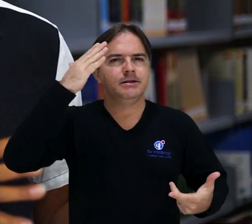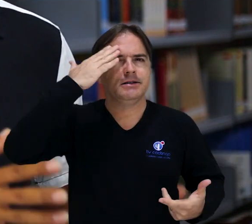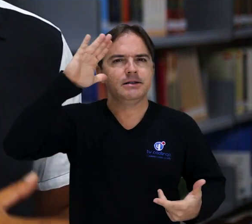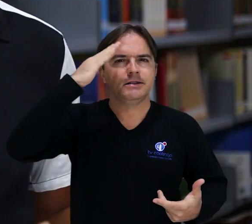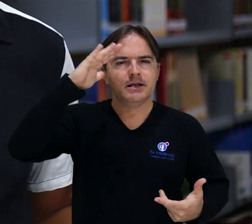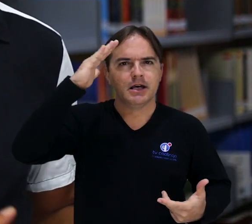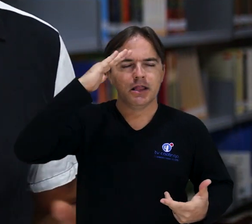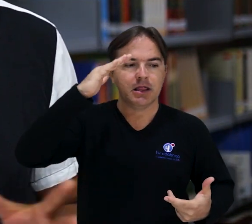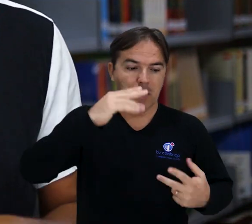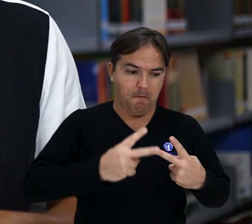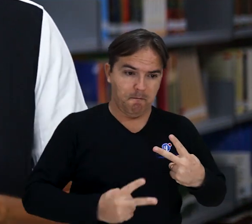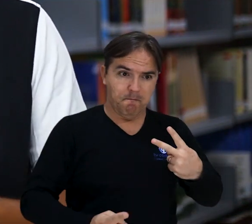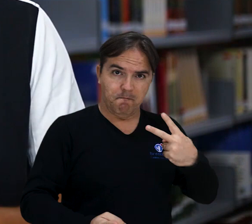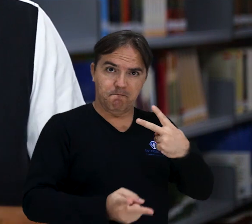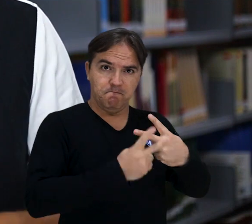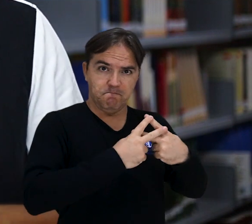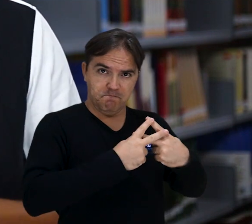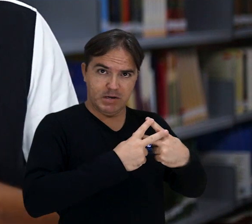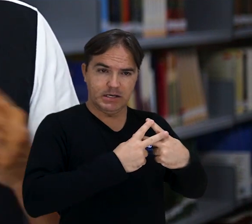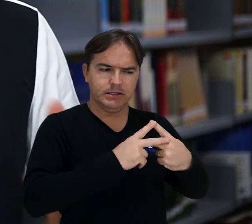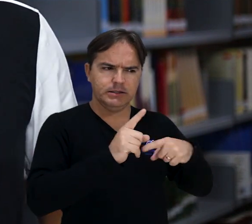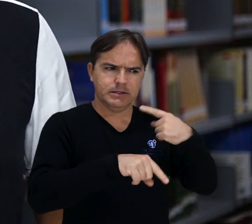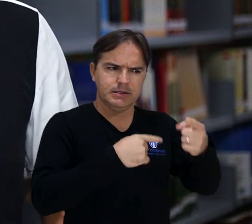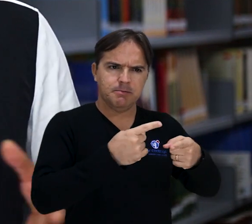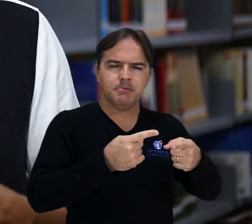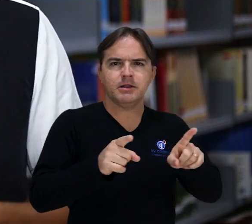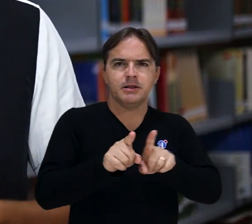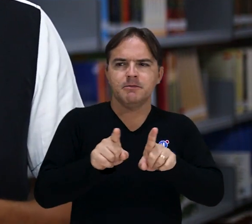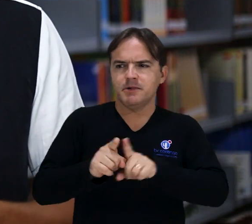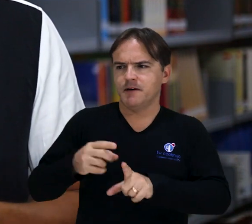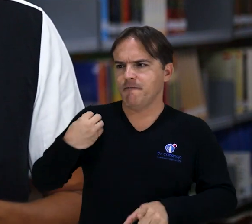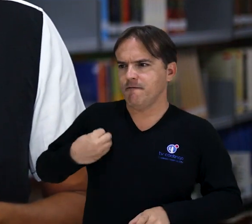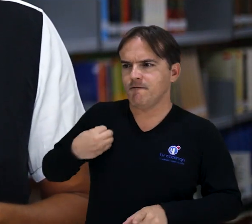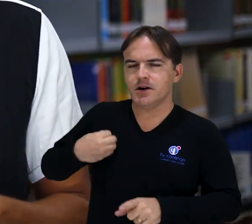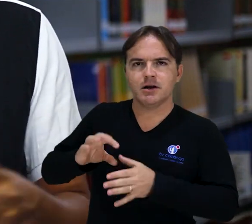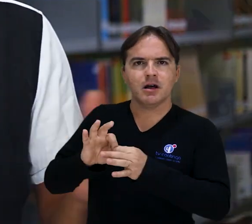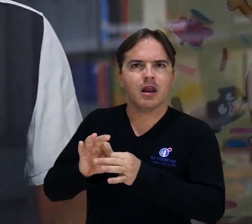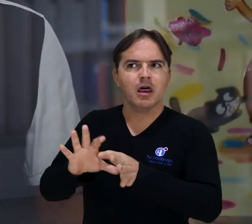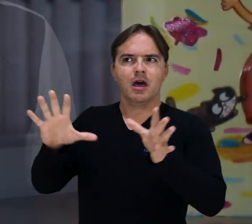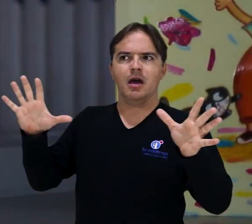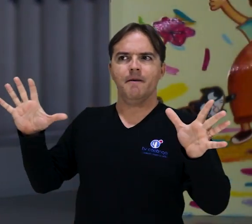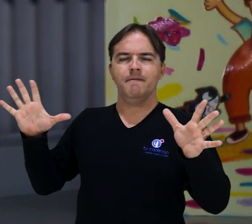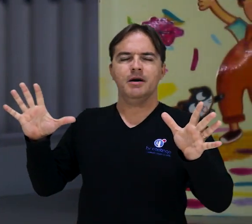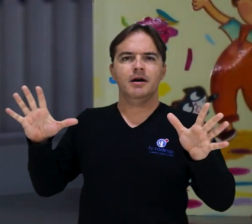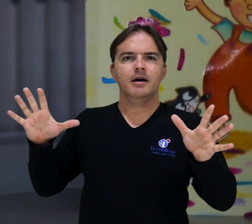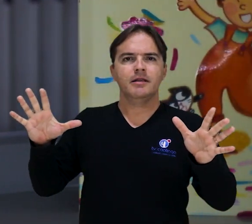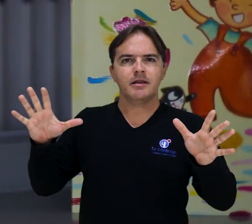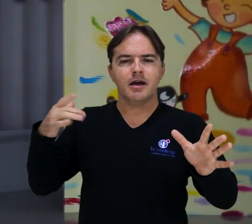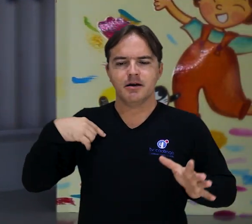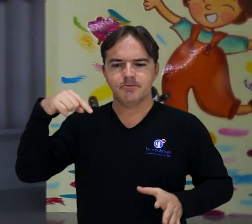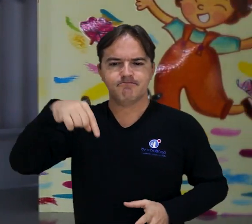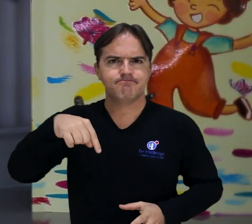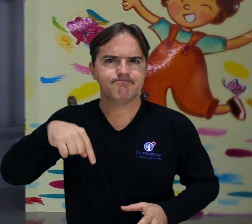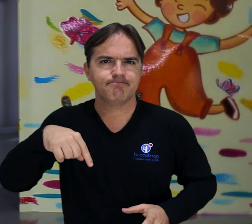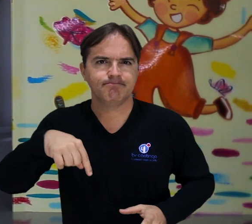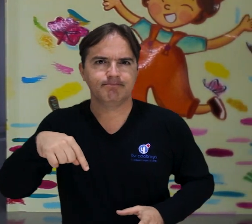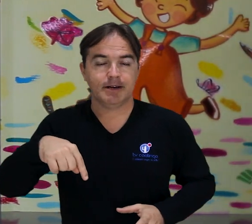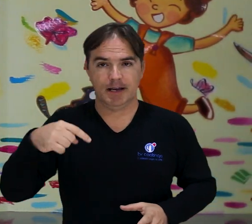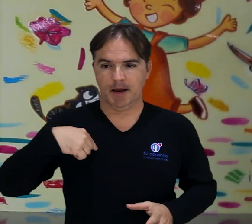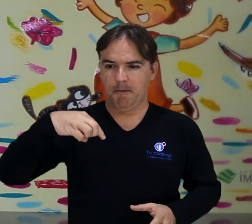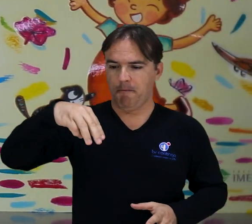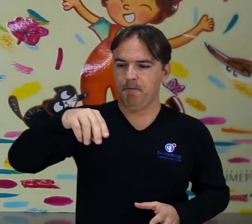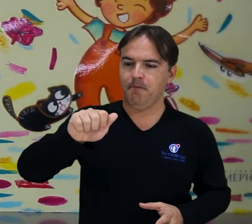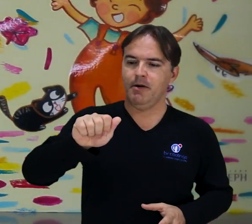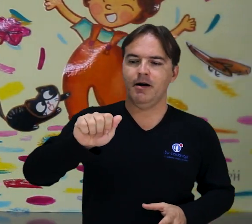aprisiona fenece, o que liberta traz vida. E é aqui que eu estou, Mavia El